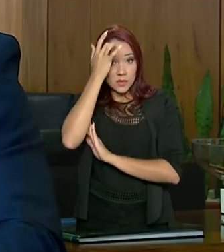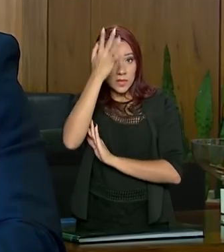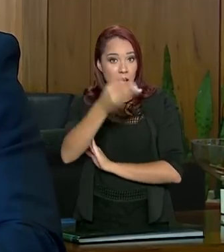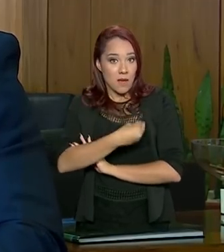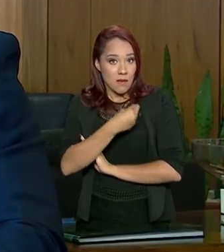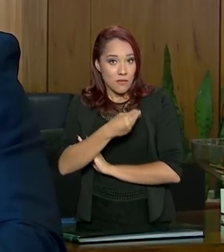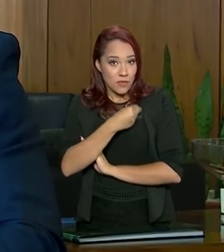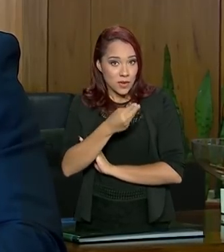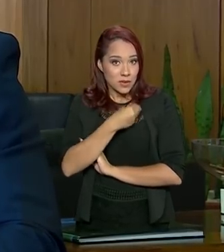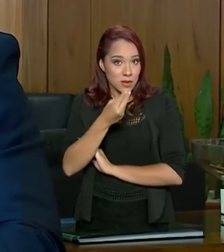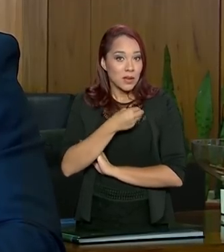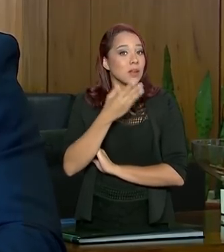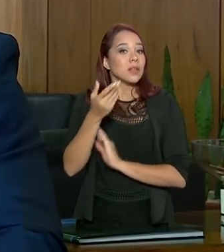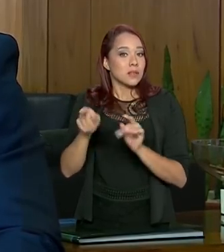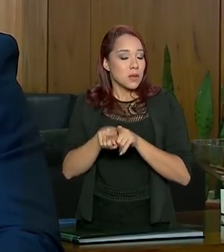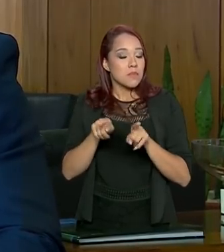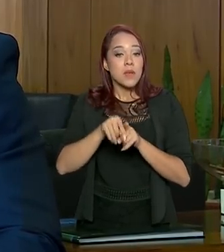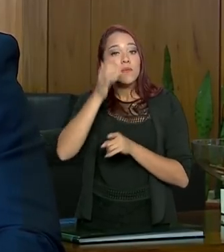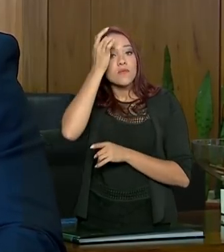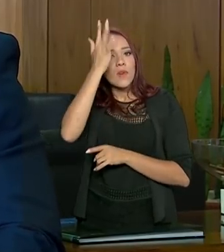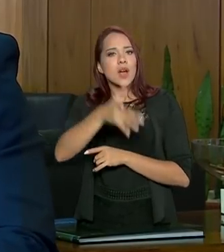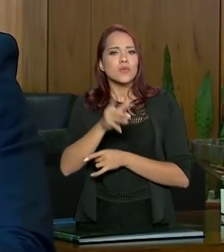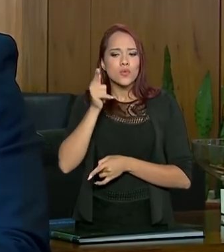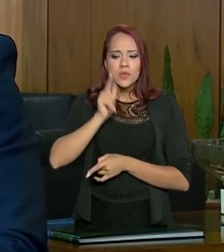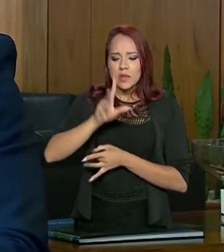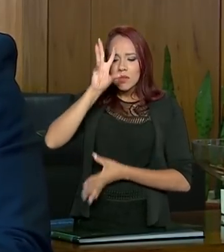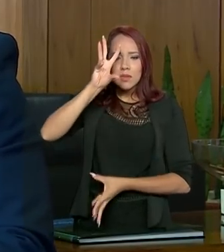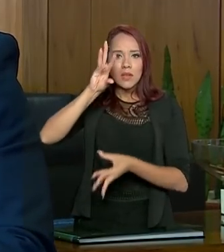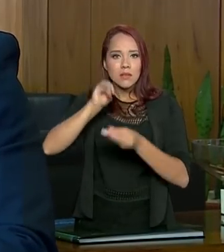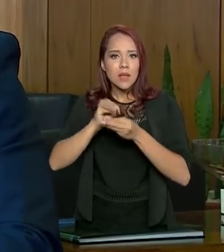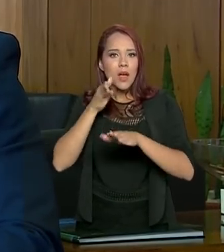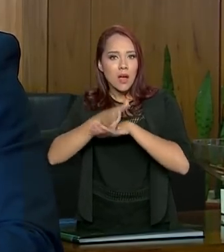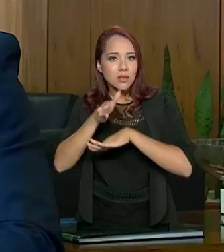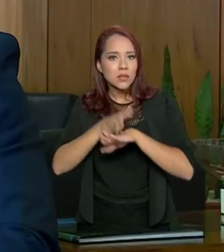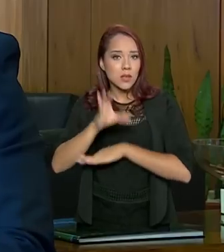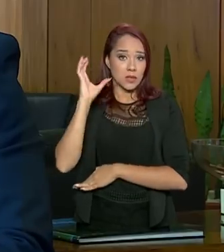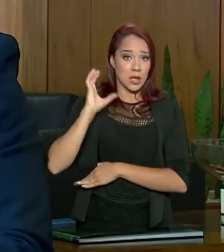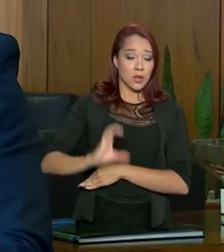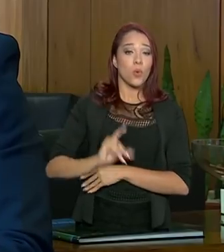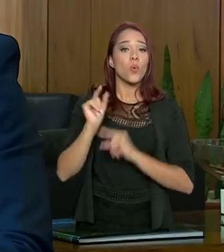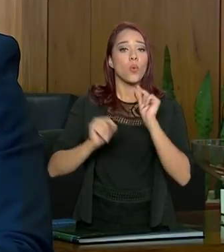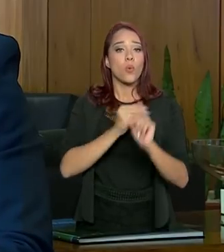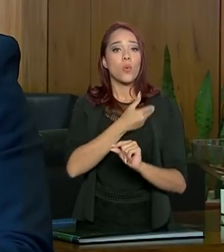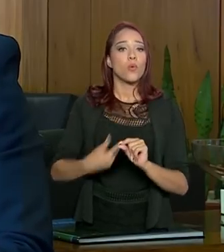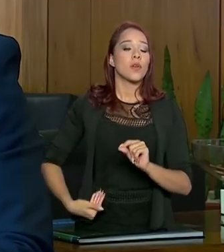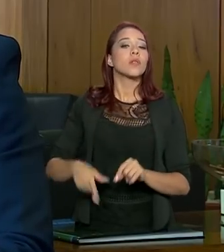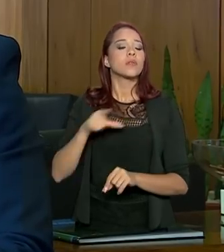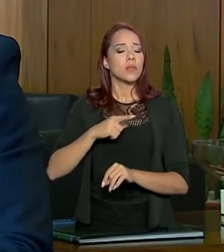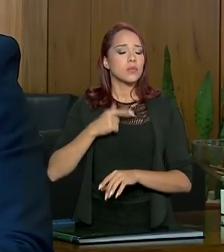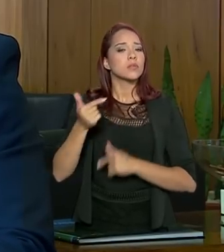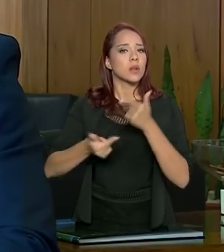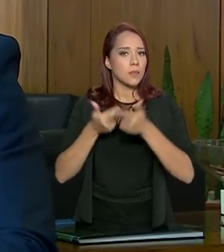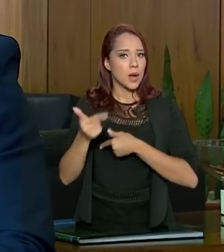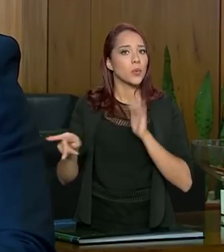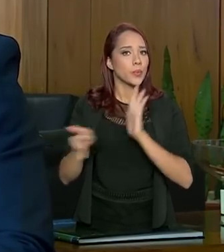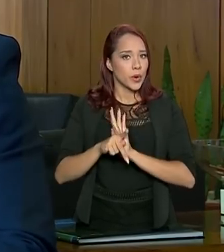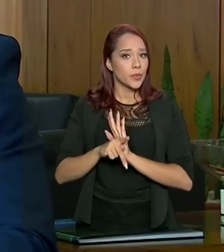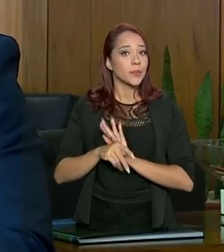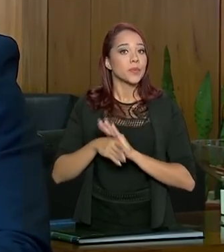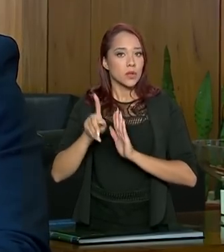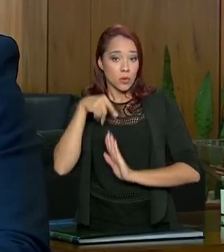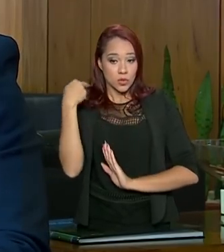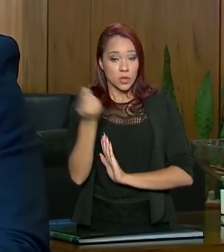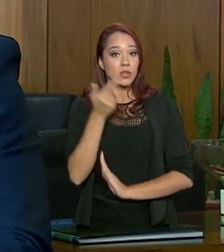intuitiva e de forma fácil de se entender esse acesso do cidadão àquilo que o governo tem de serviço a oferecer. Então, nós que